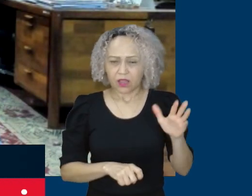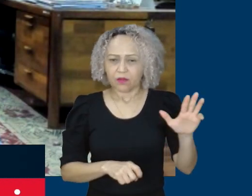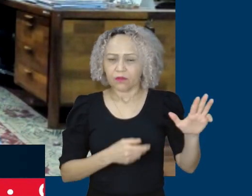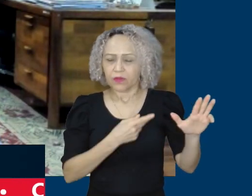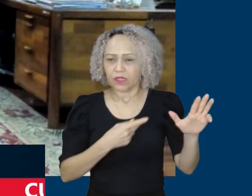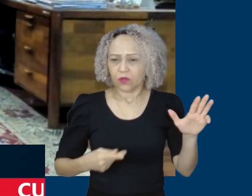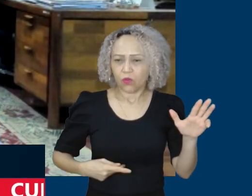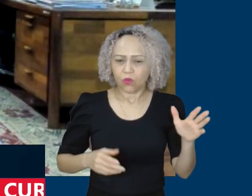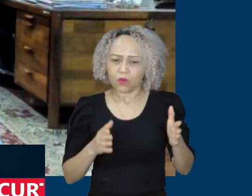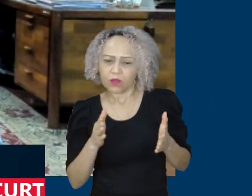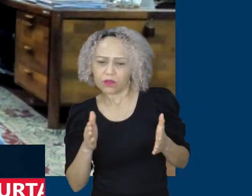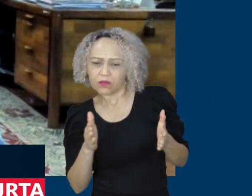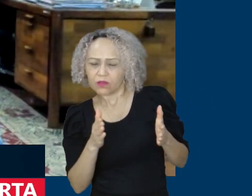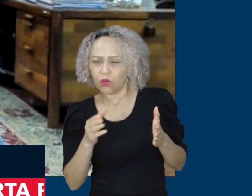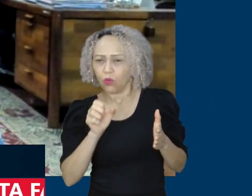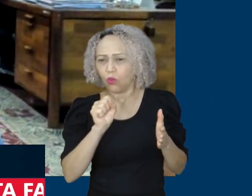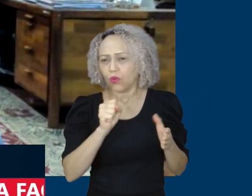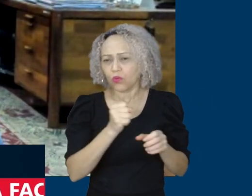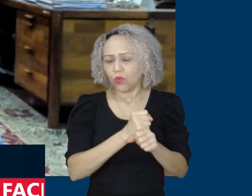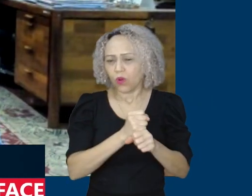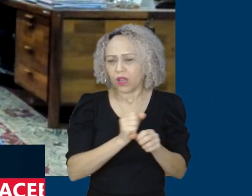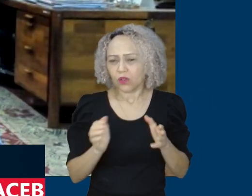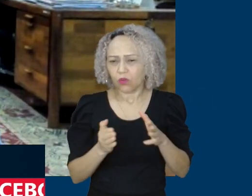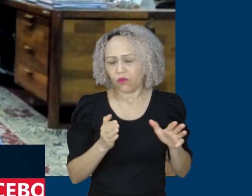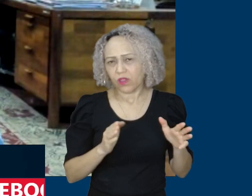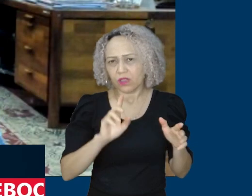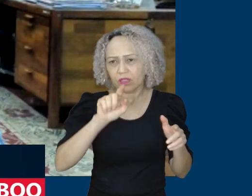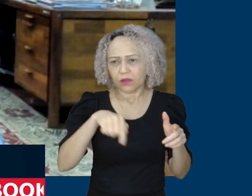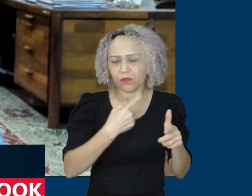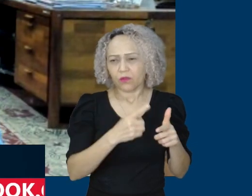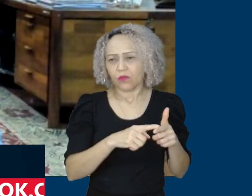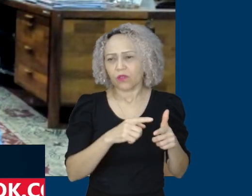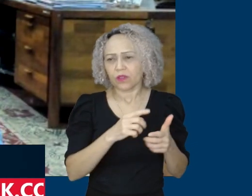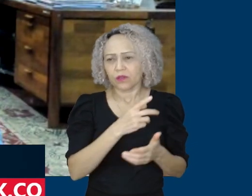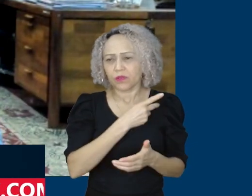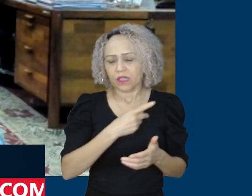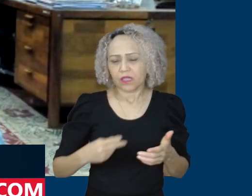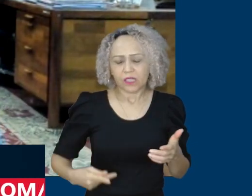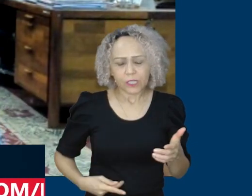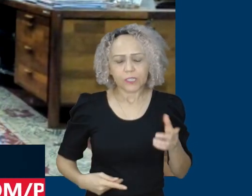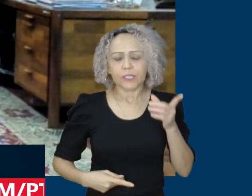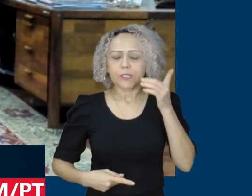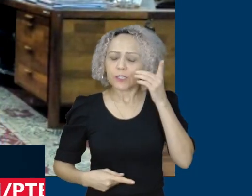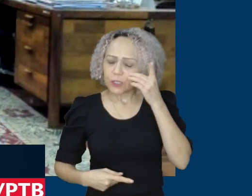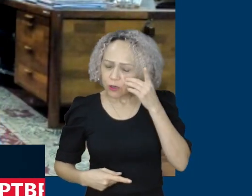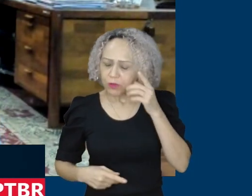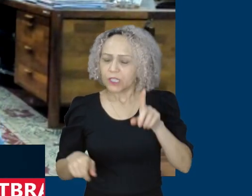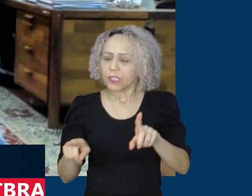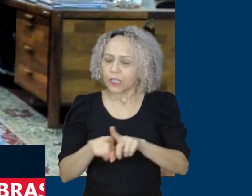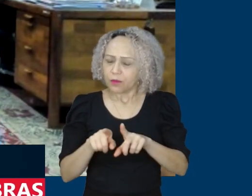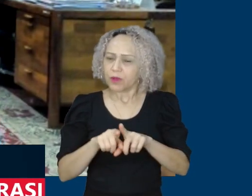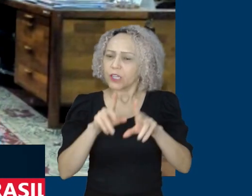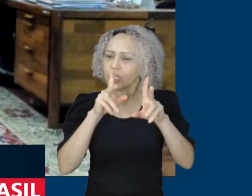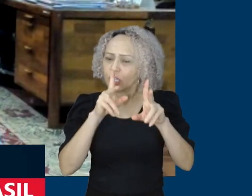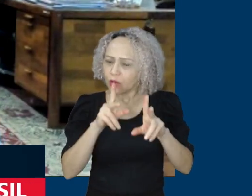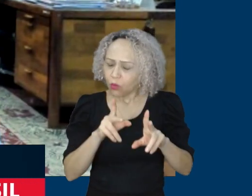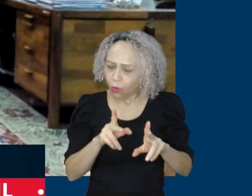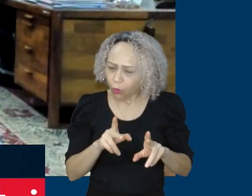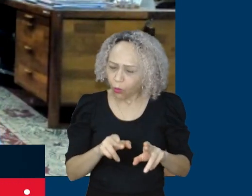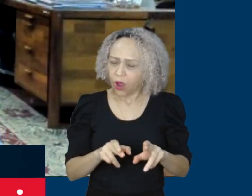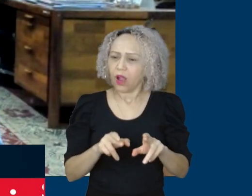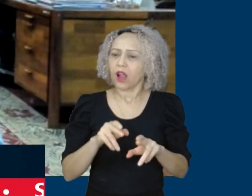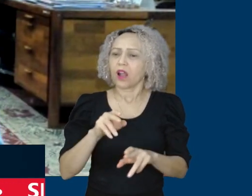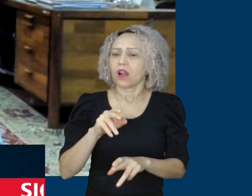quatro anos, no primeiro mandato, não deixou nenhuma defasagem nessa tabela de imposto de renda dando